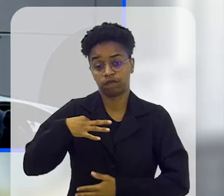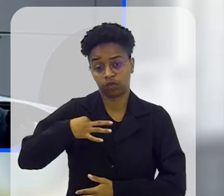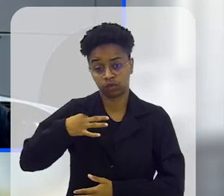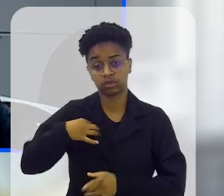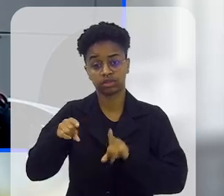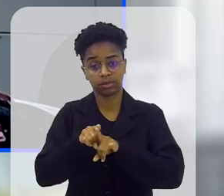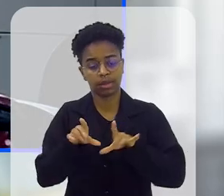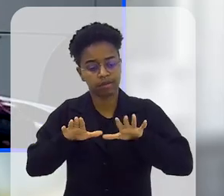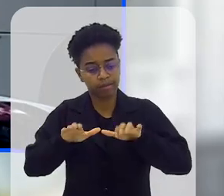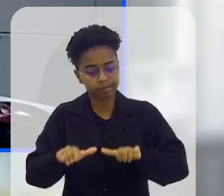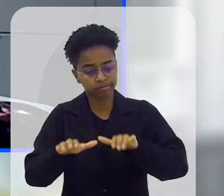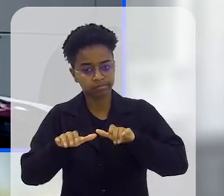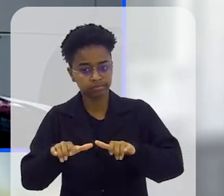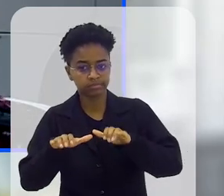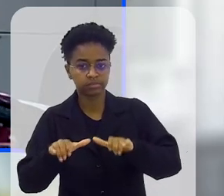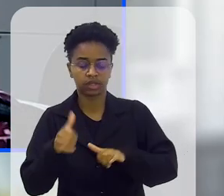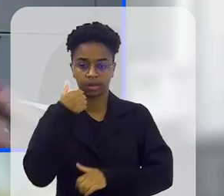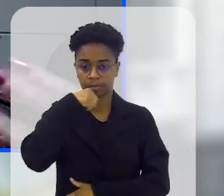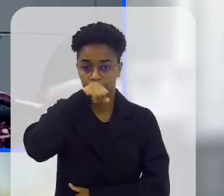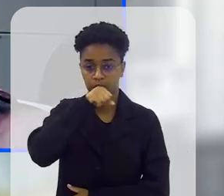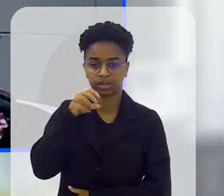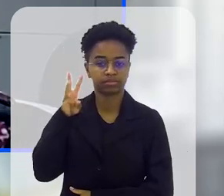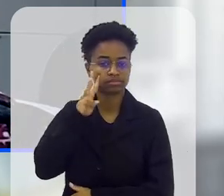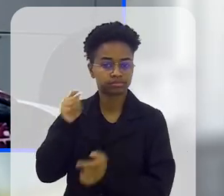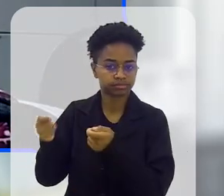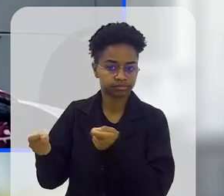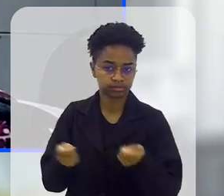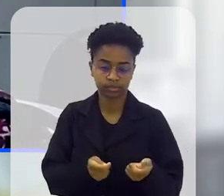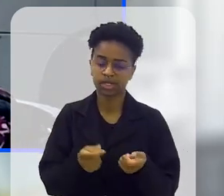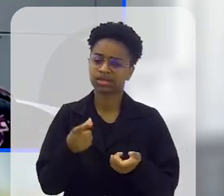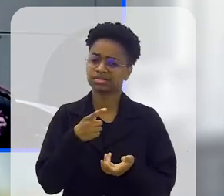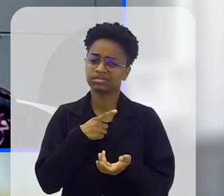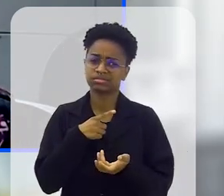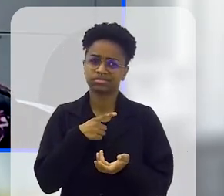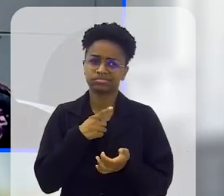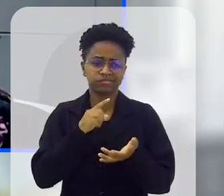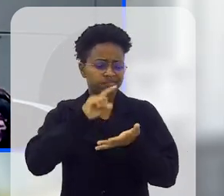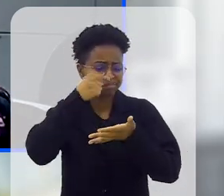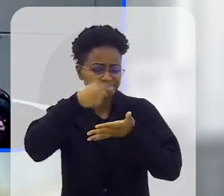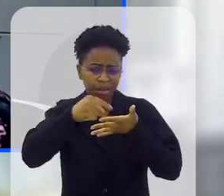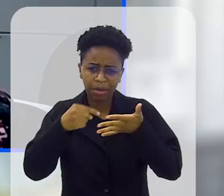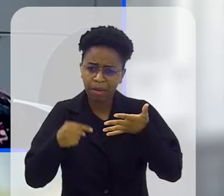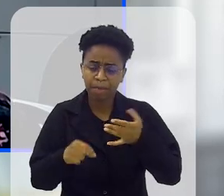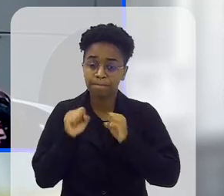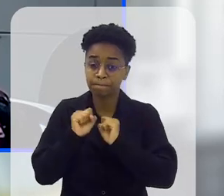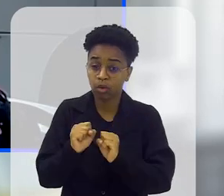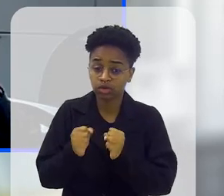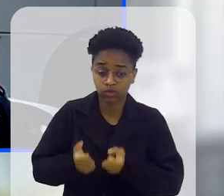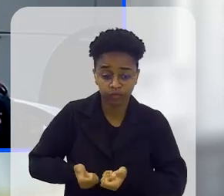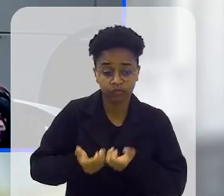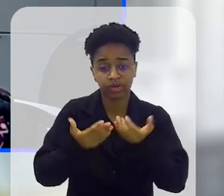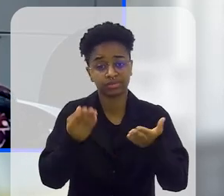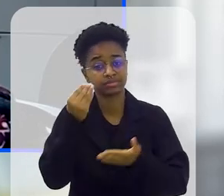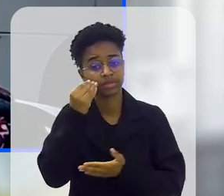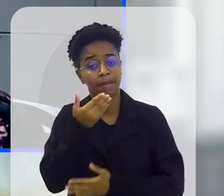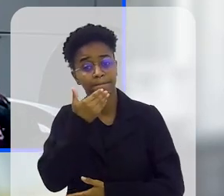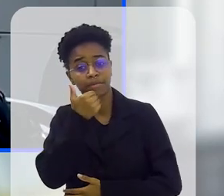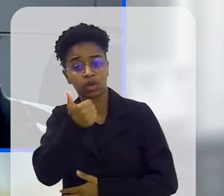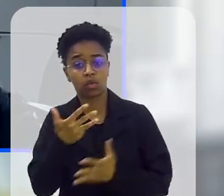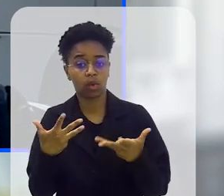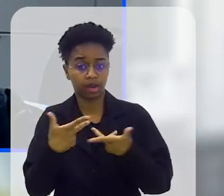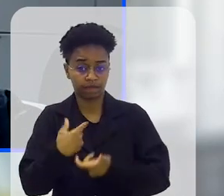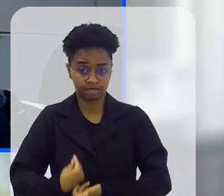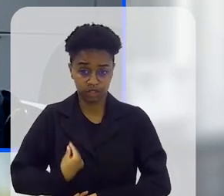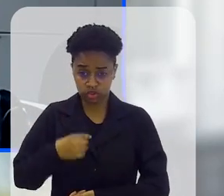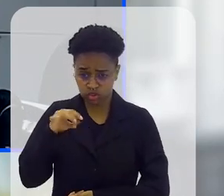voluntária que faz massagens nelas toda terça-feira, tudo que a gente pode oferecer para melhorar a qualidade de